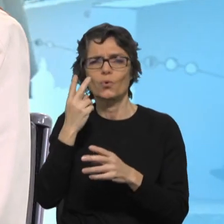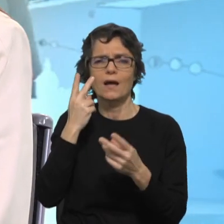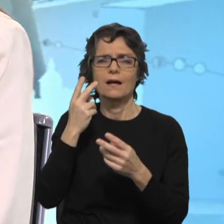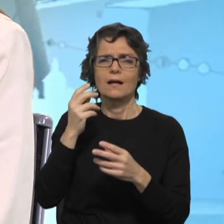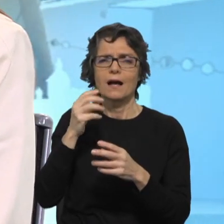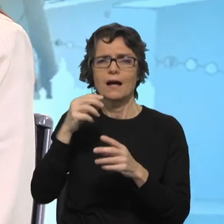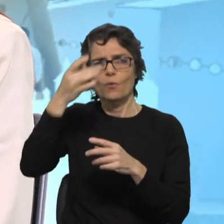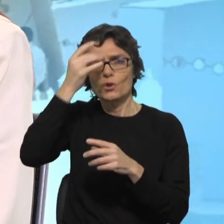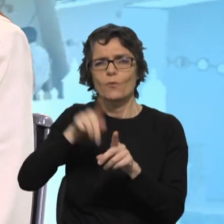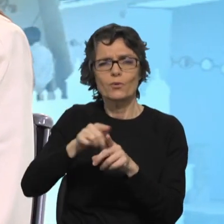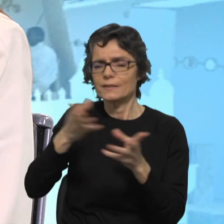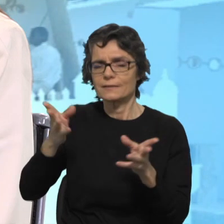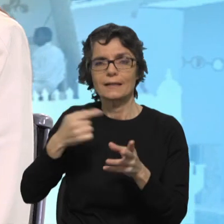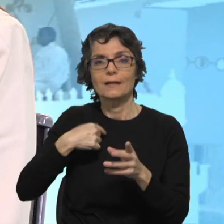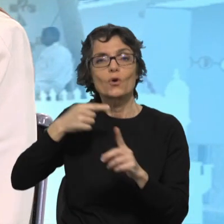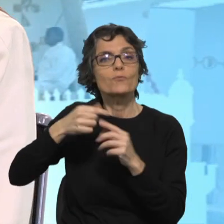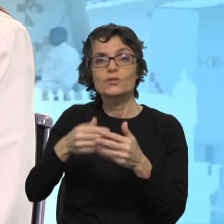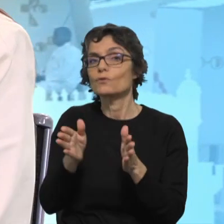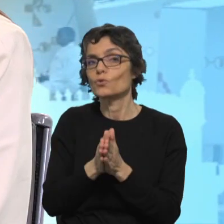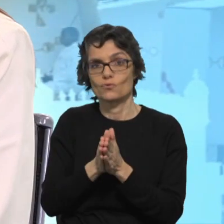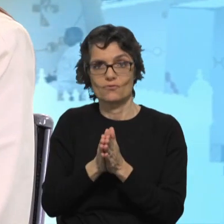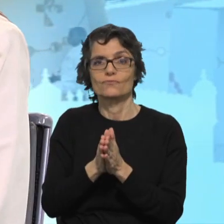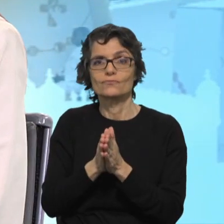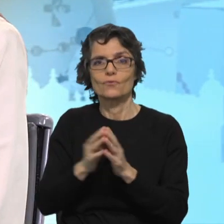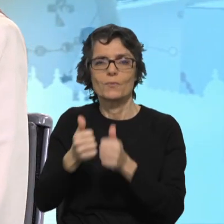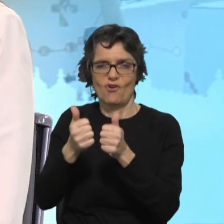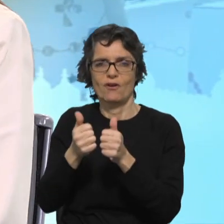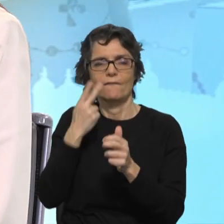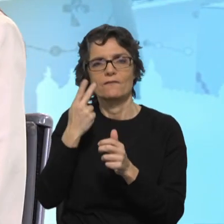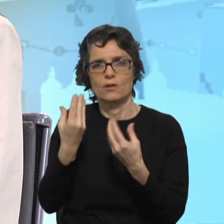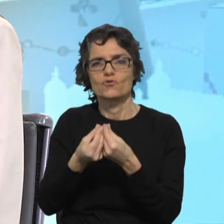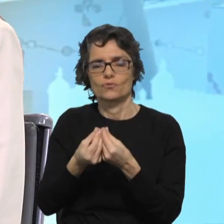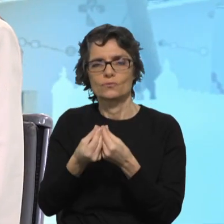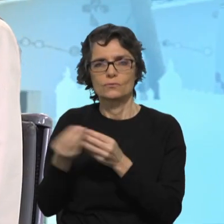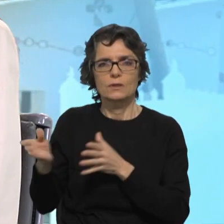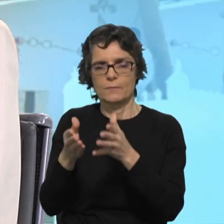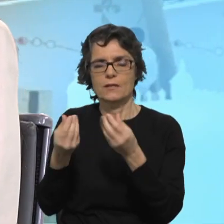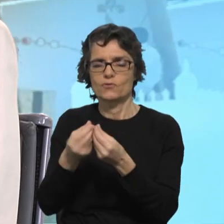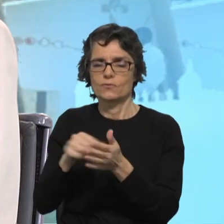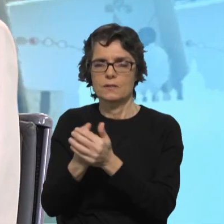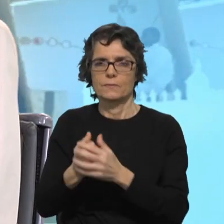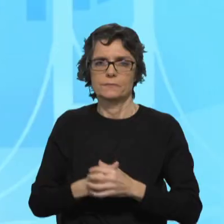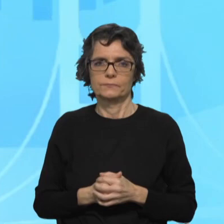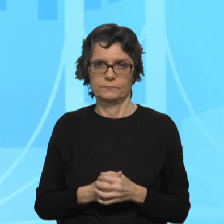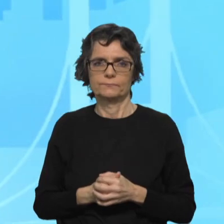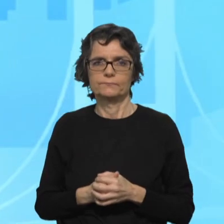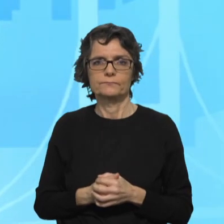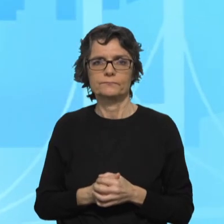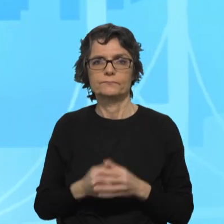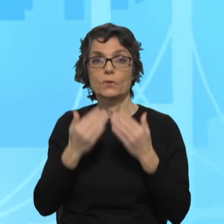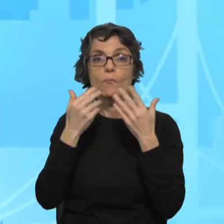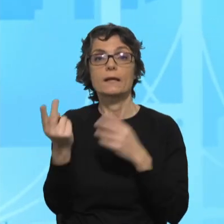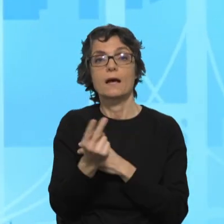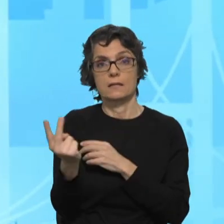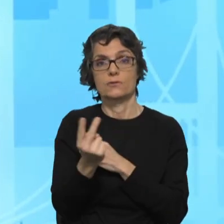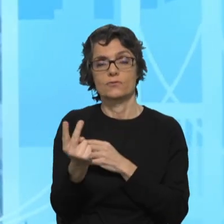mesmo que é possível vivermos melhor e sempre em conjunto e caminharmos em conjunto. Agradeço-vos a vossa